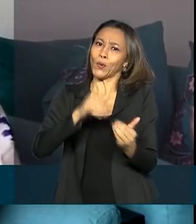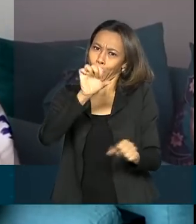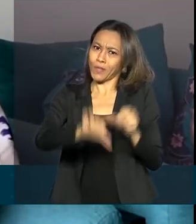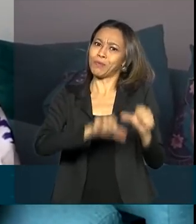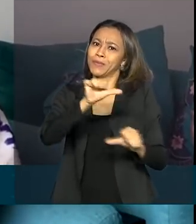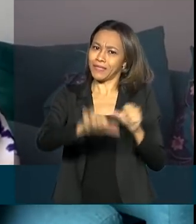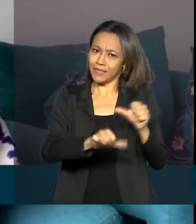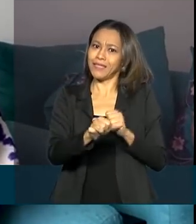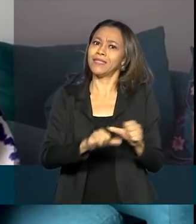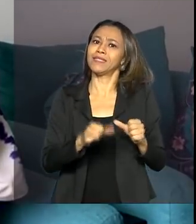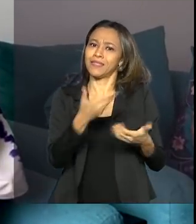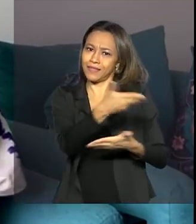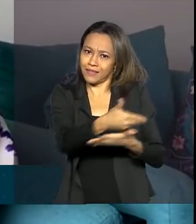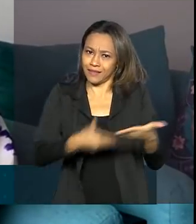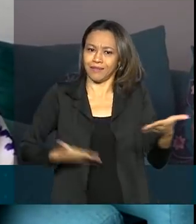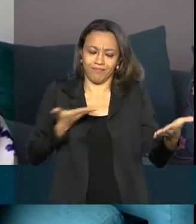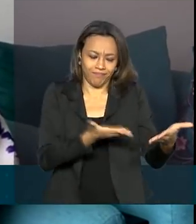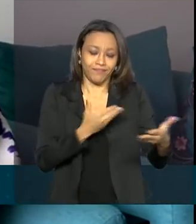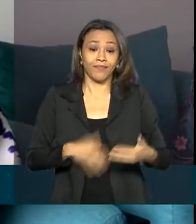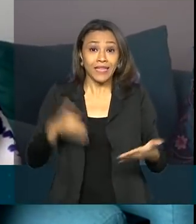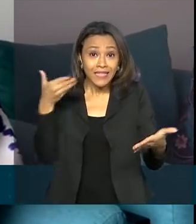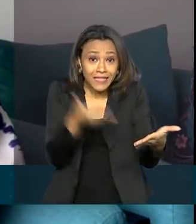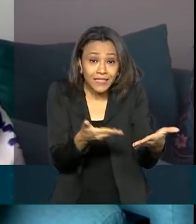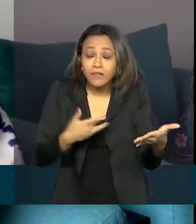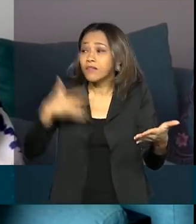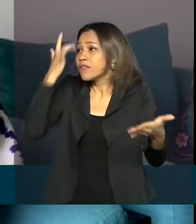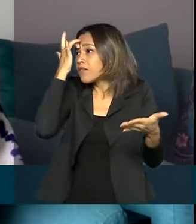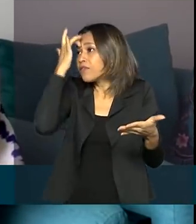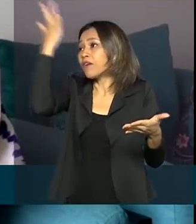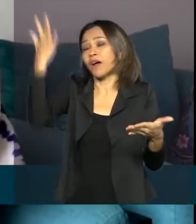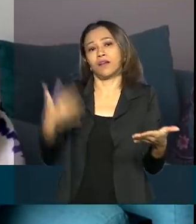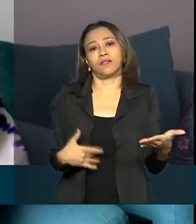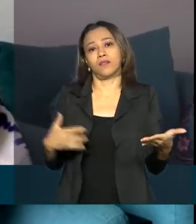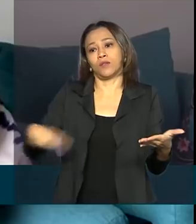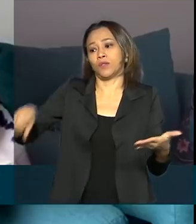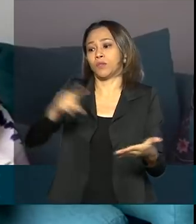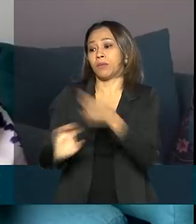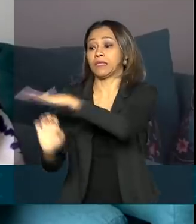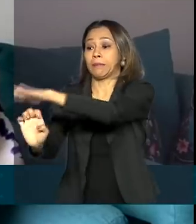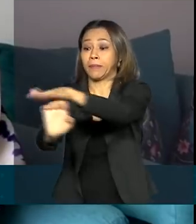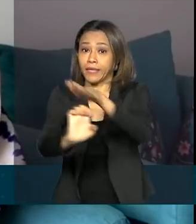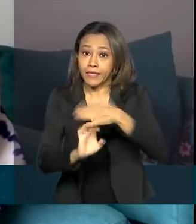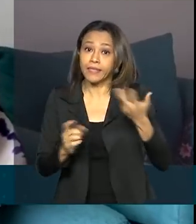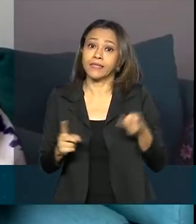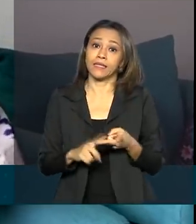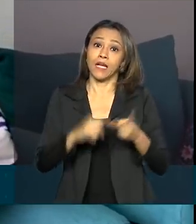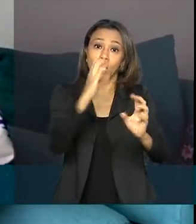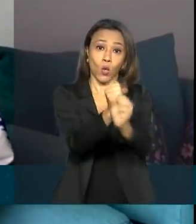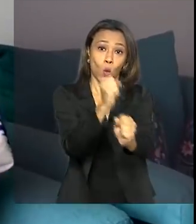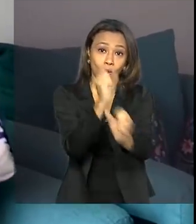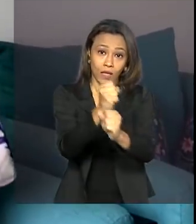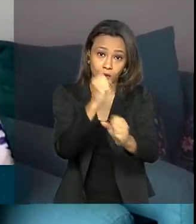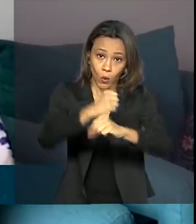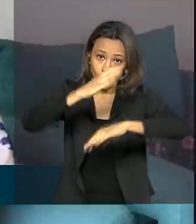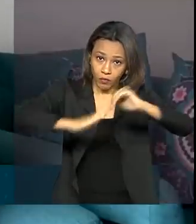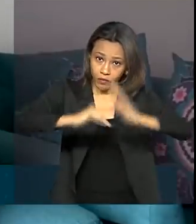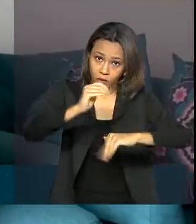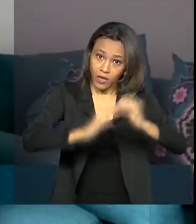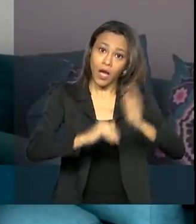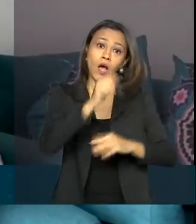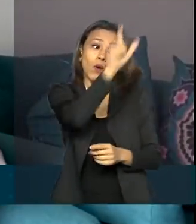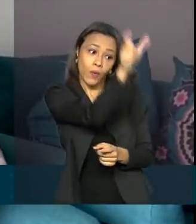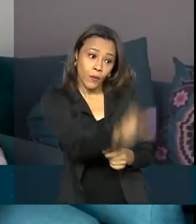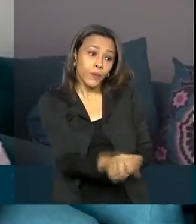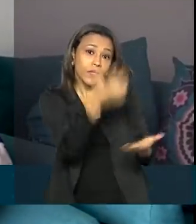Isso facilita muito a vida do empresário, do contador e do colaborador.